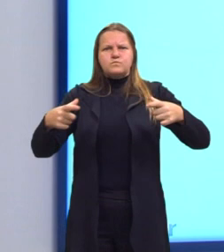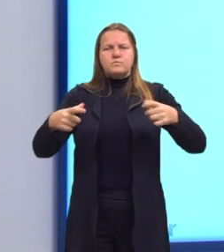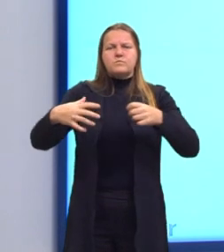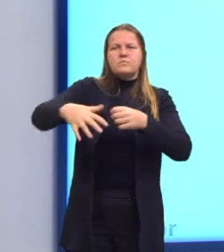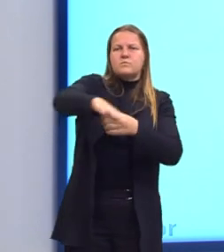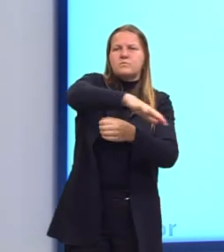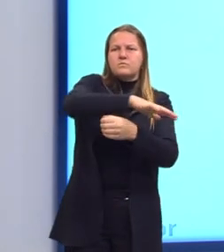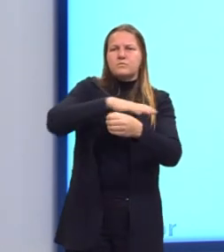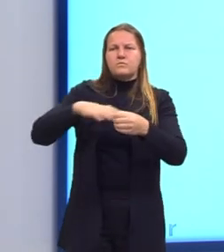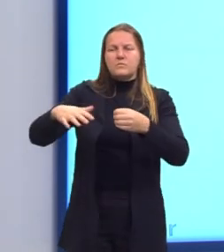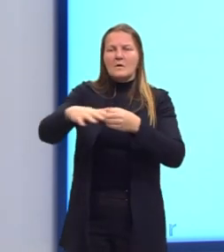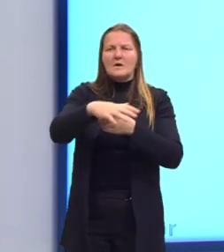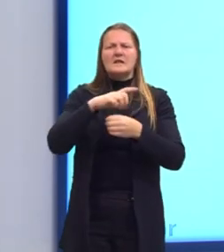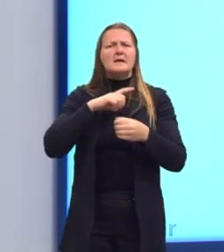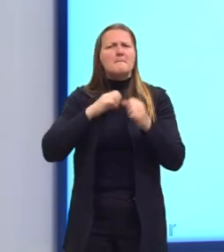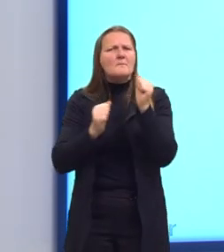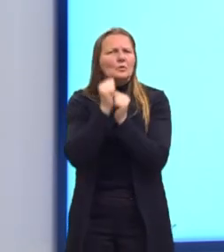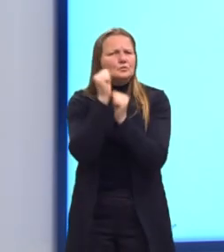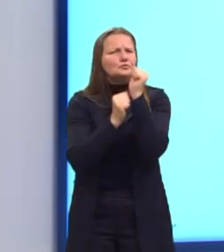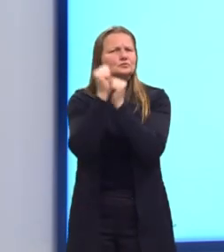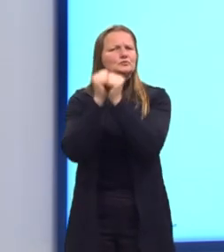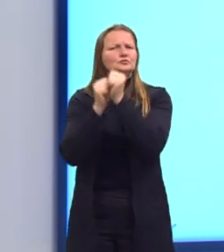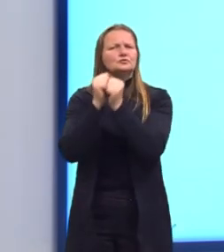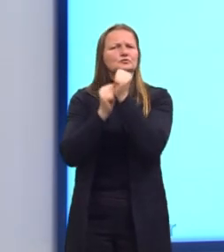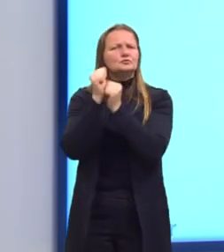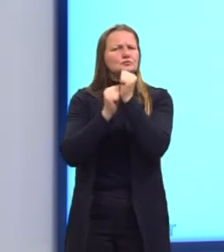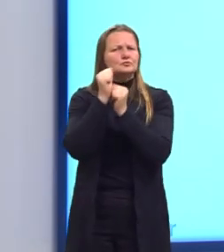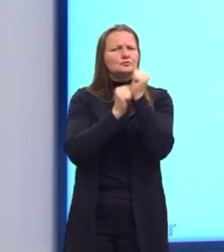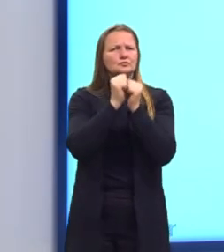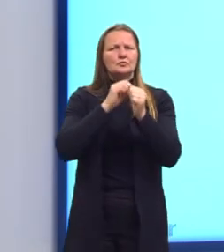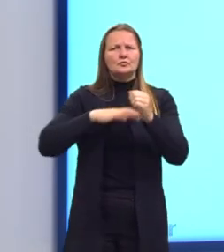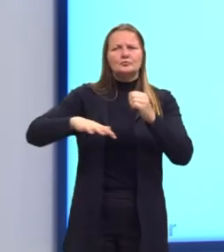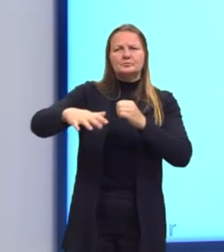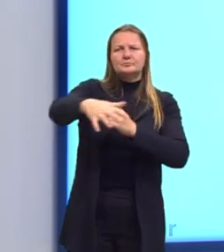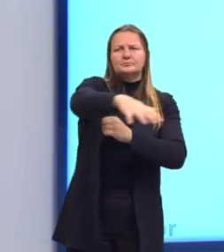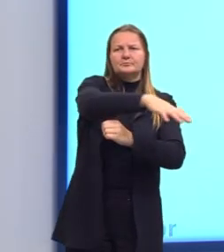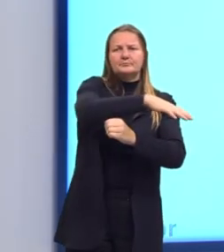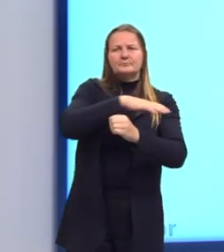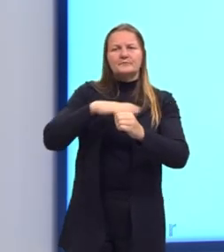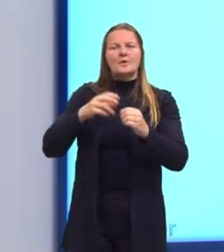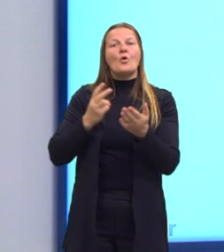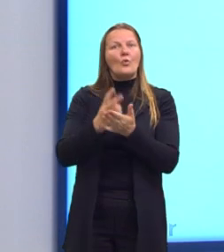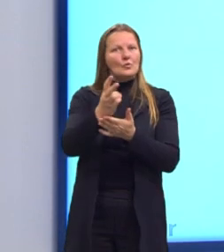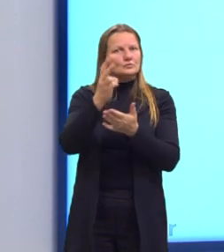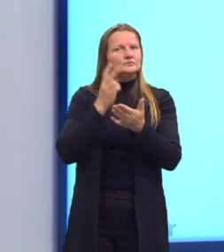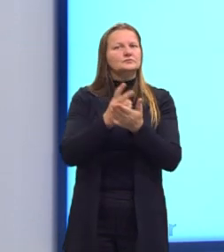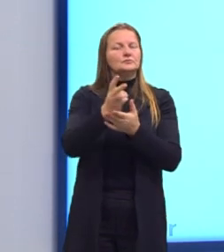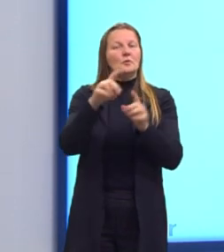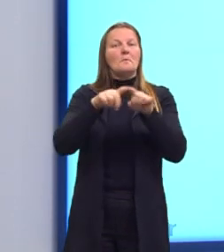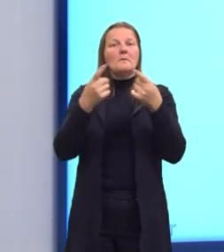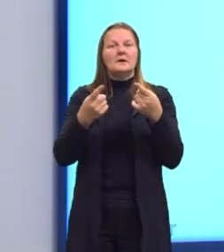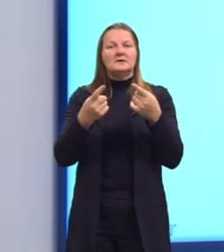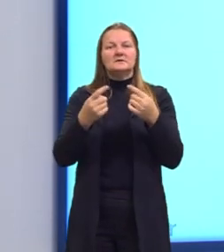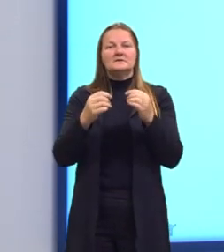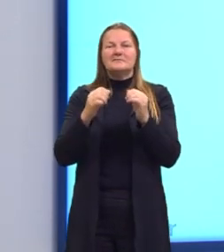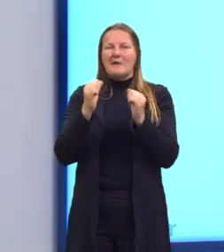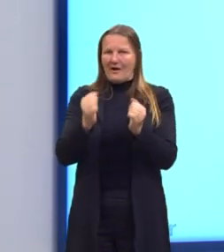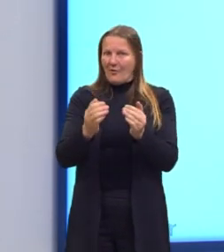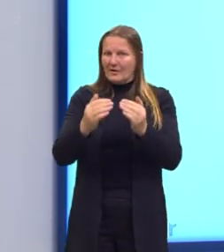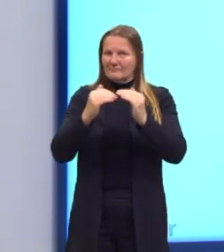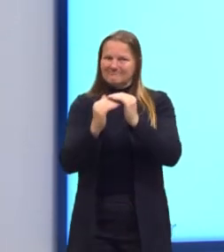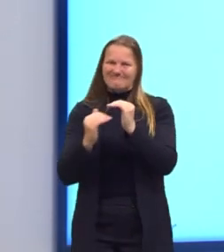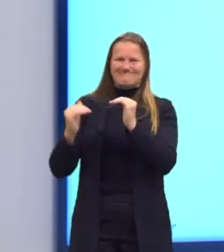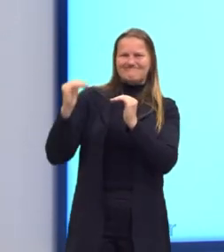um entorno de muitas indústrias. E podemos observar que as indústrias, elas continuam, mas elas não estão avançando mais na